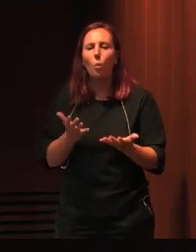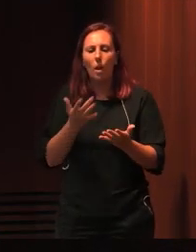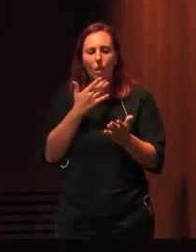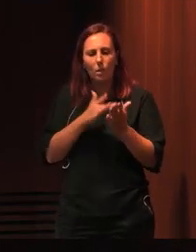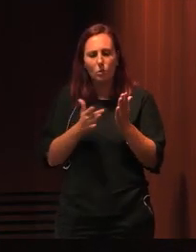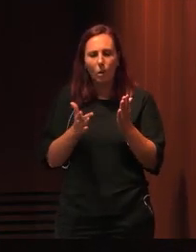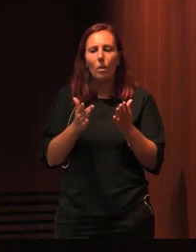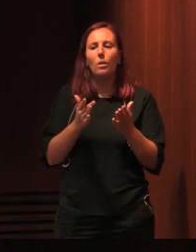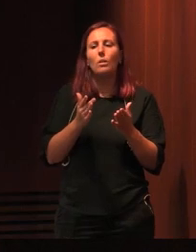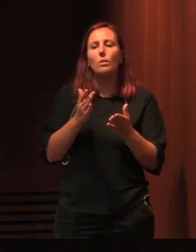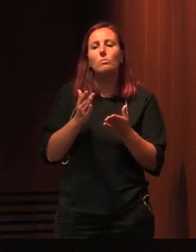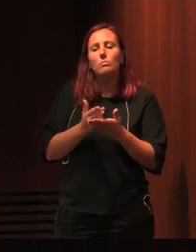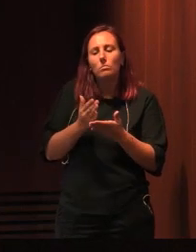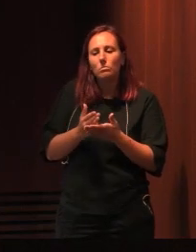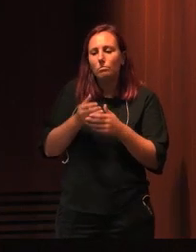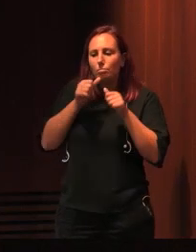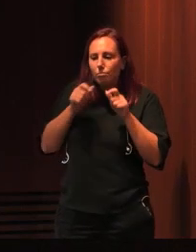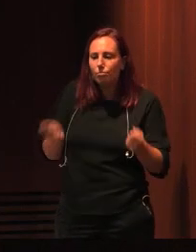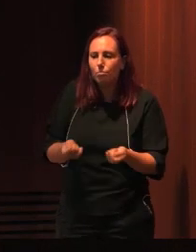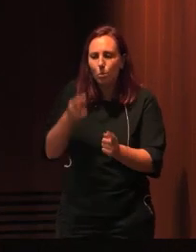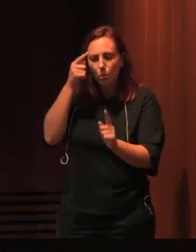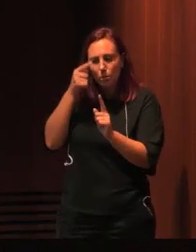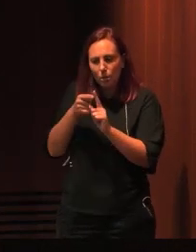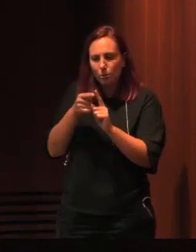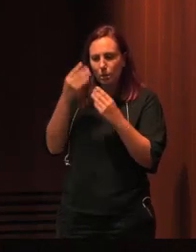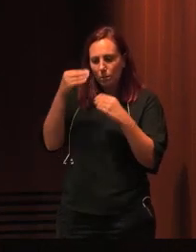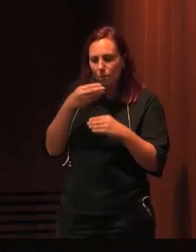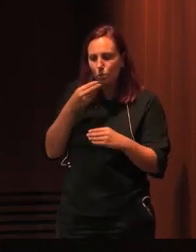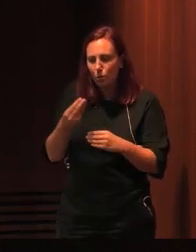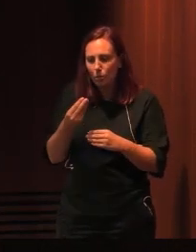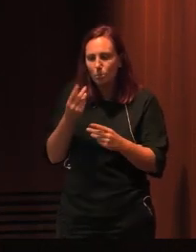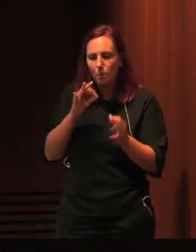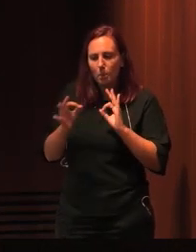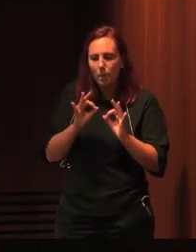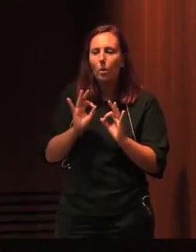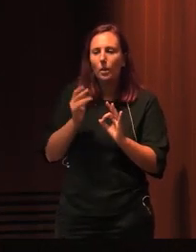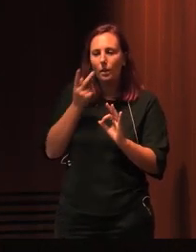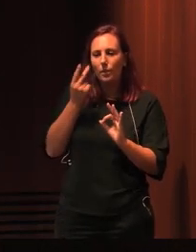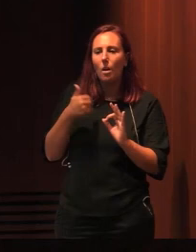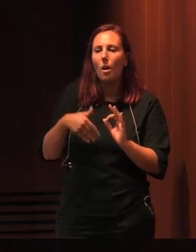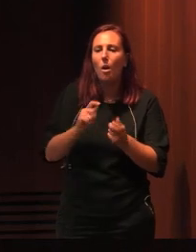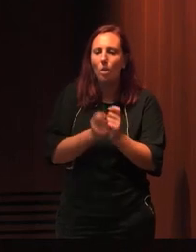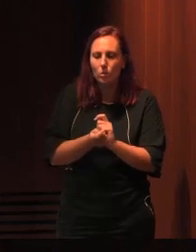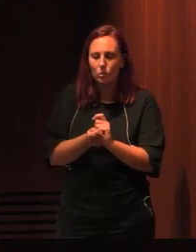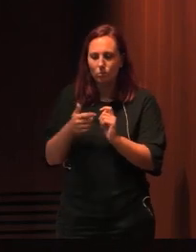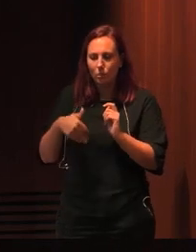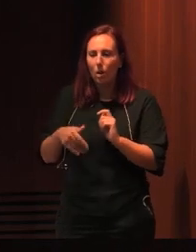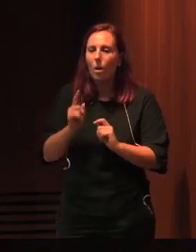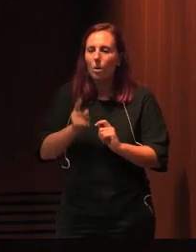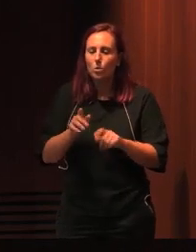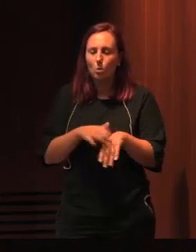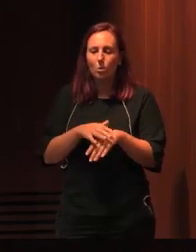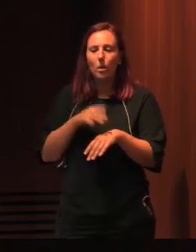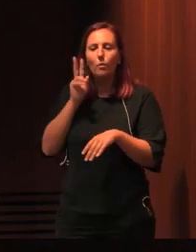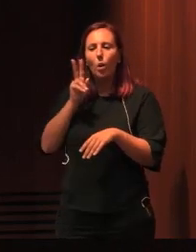biblioteca deve ser promovida de forma a capacitar os mais novos para a vida, para a mudança, sem perder de vista valores